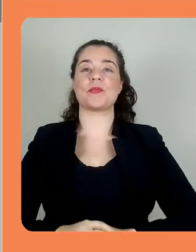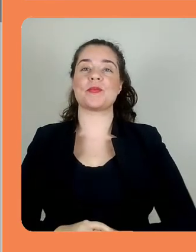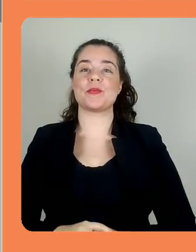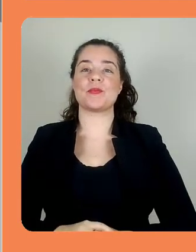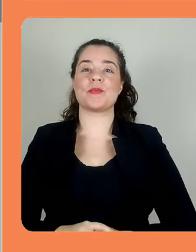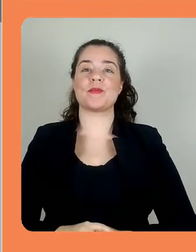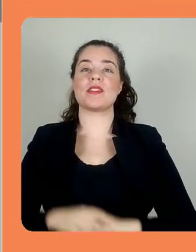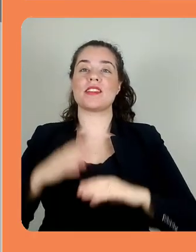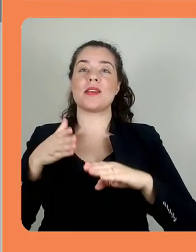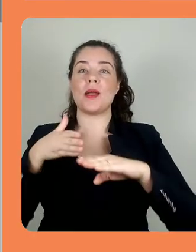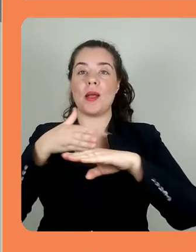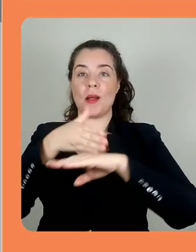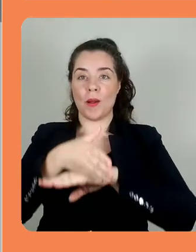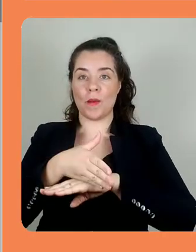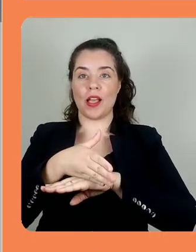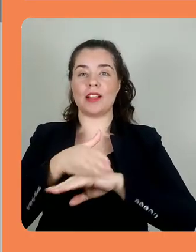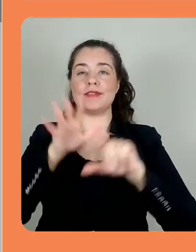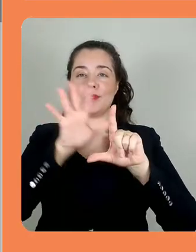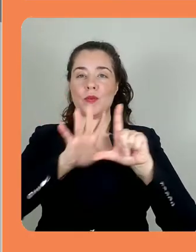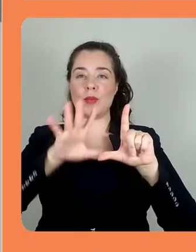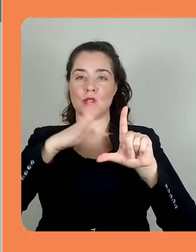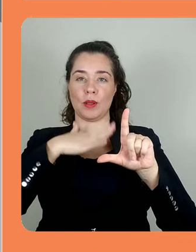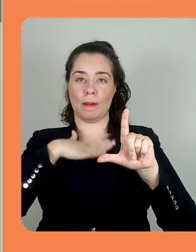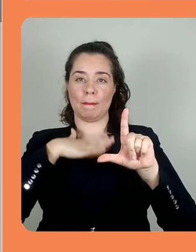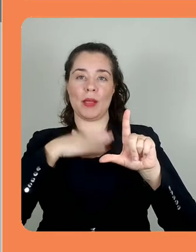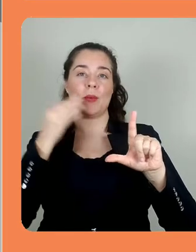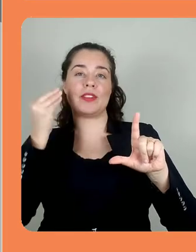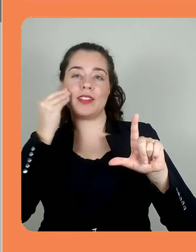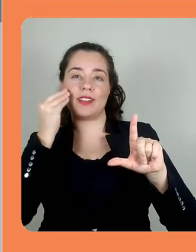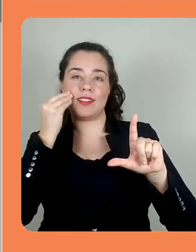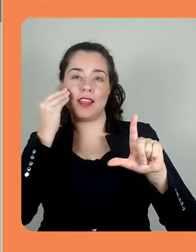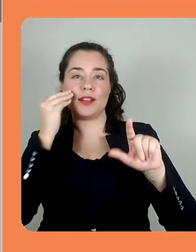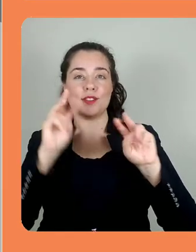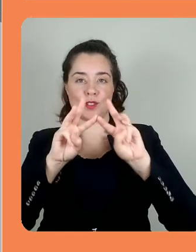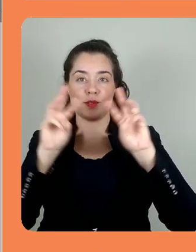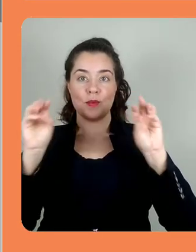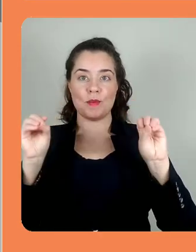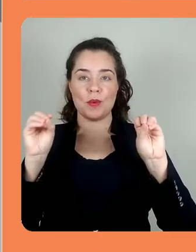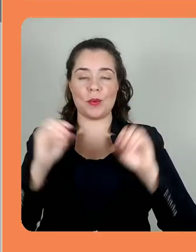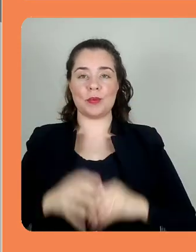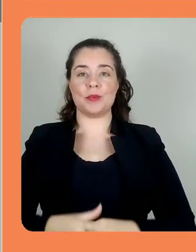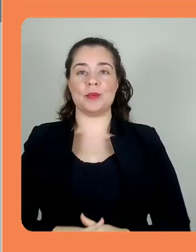Então vamos lá para o meu espaço de teste.